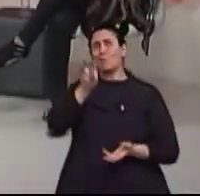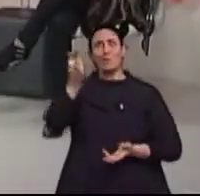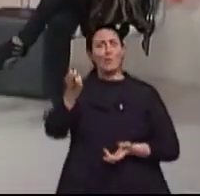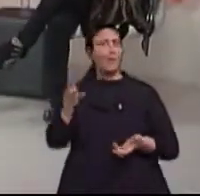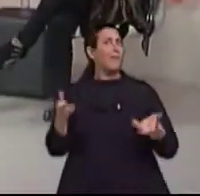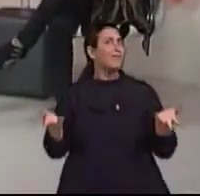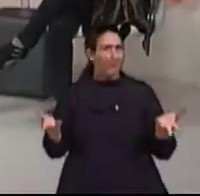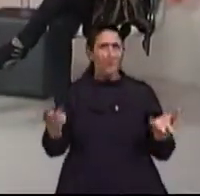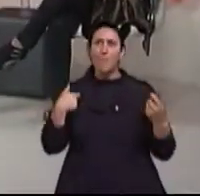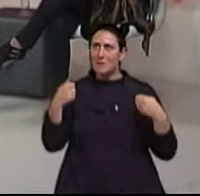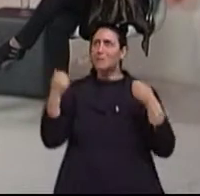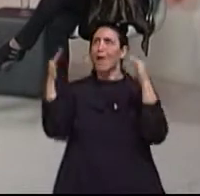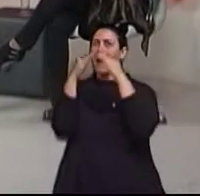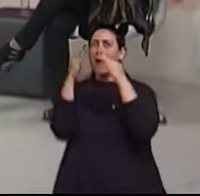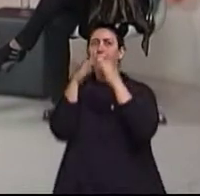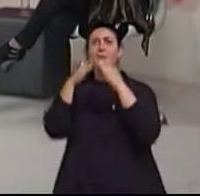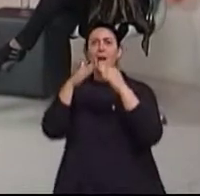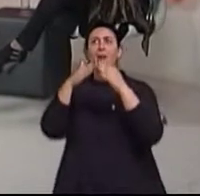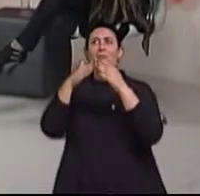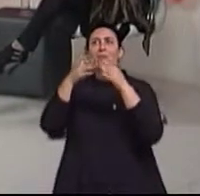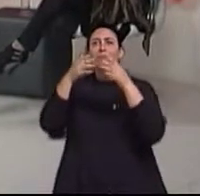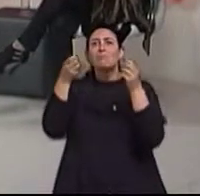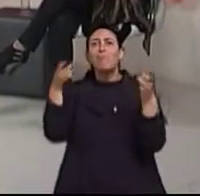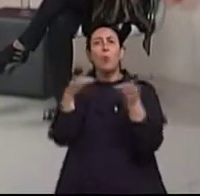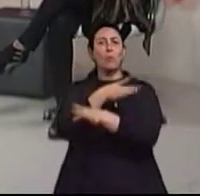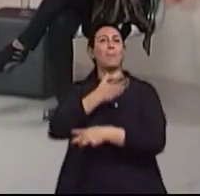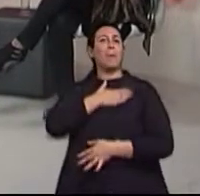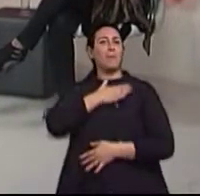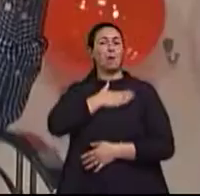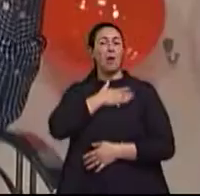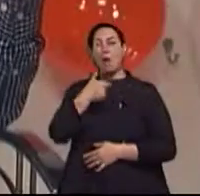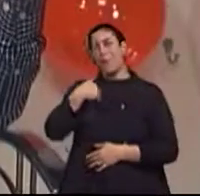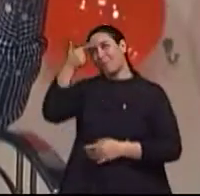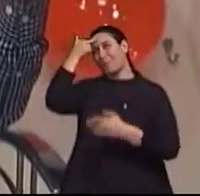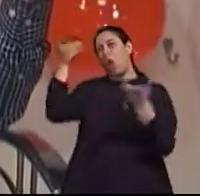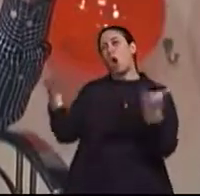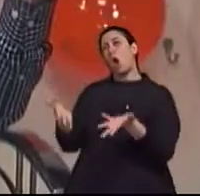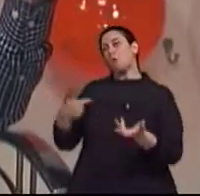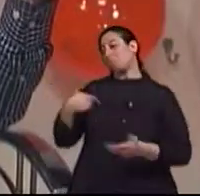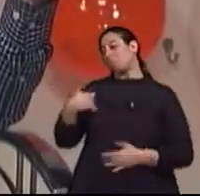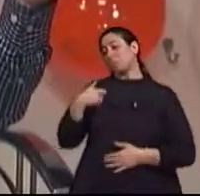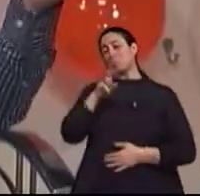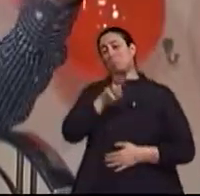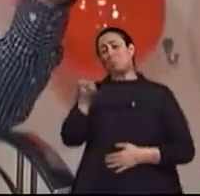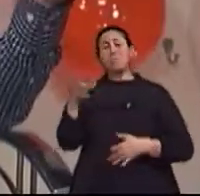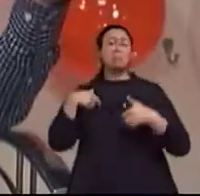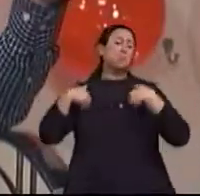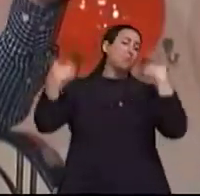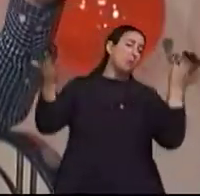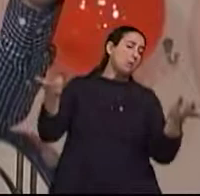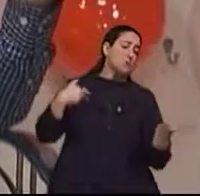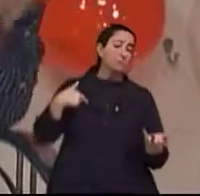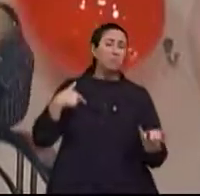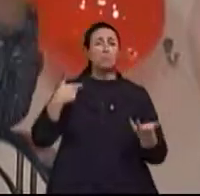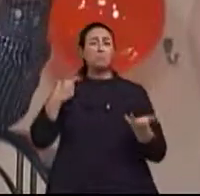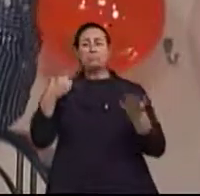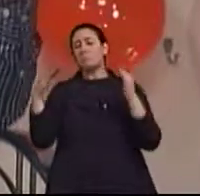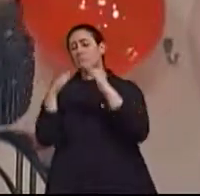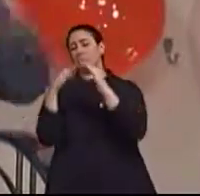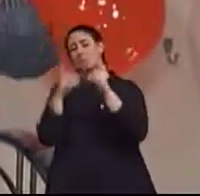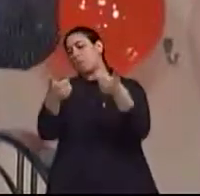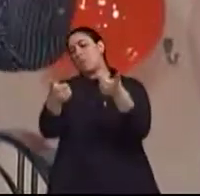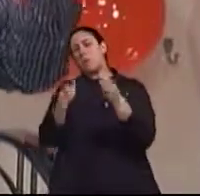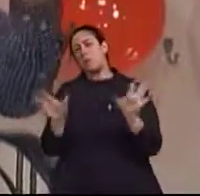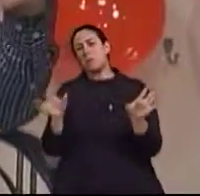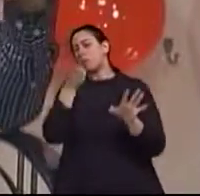essa casa vai ter que estar em condições. Então eu não penso numa casa agora, porque eu estou com 55 anos, vou fazer 55 anos. Ah, eu